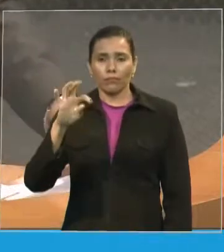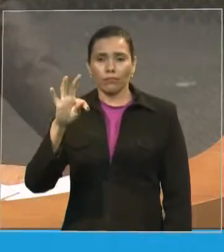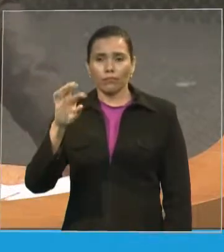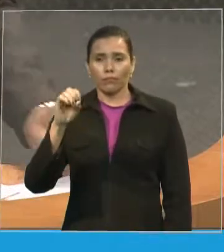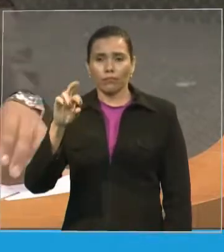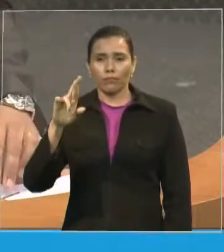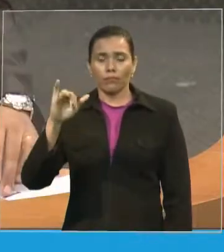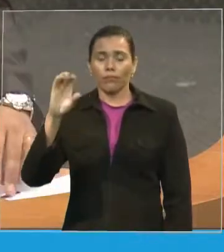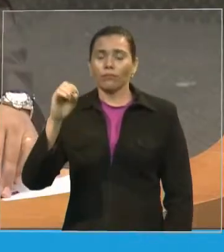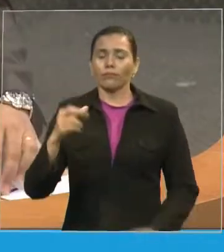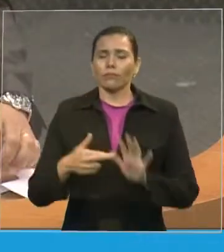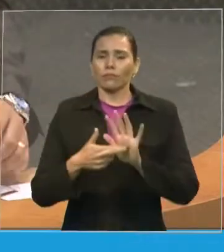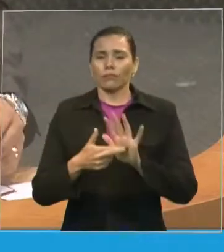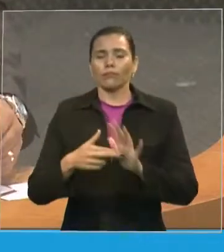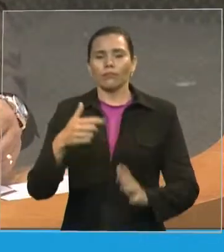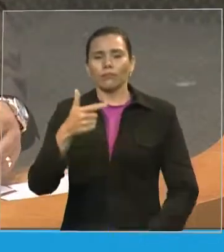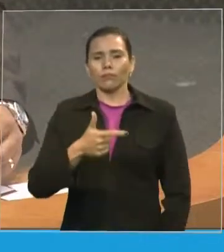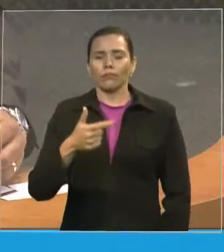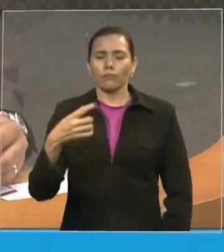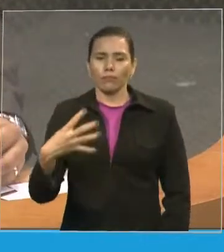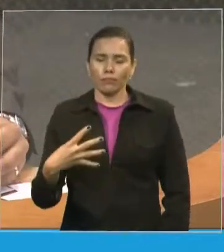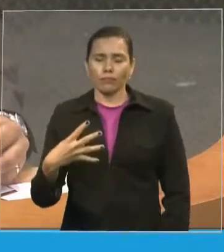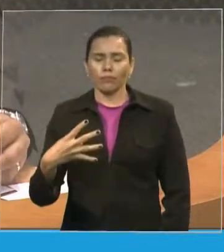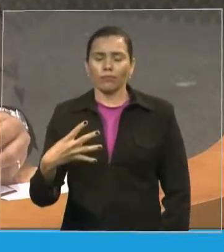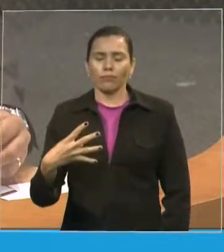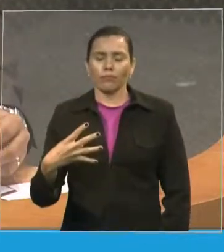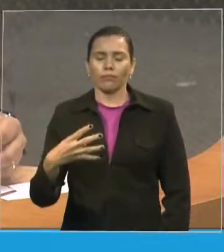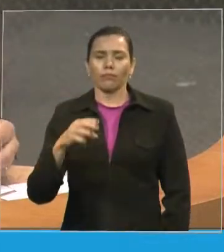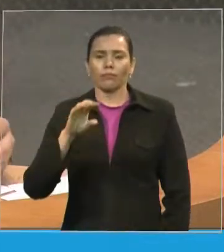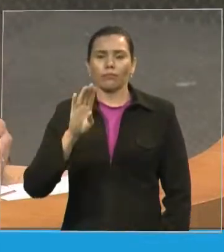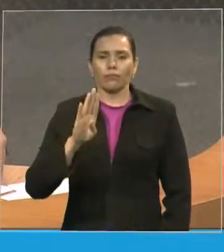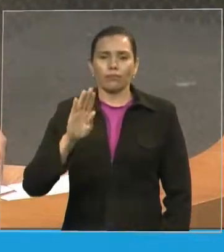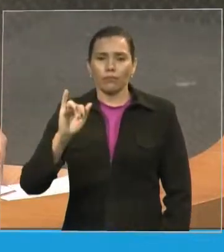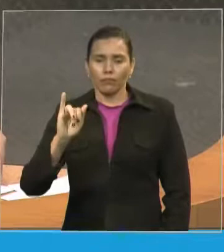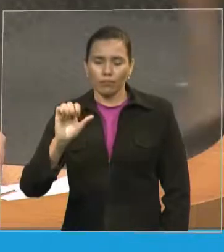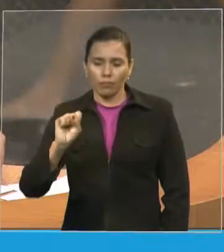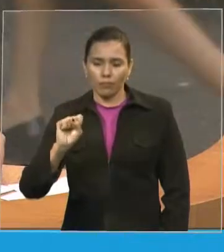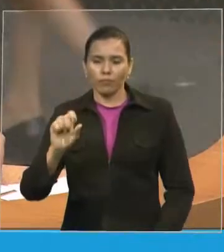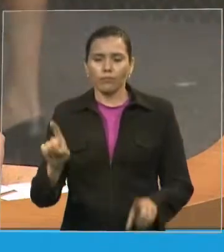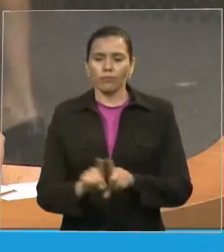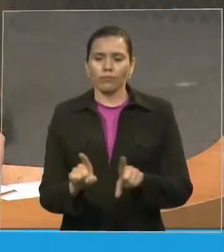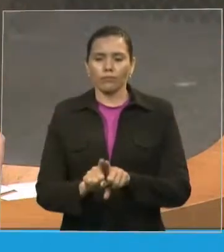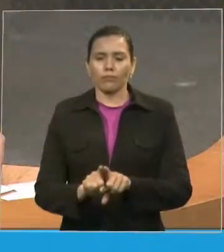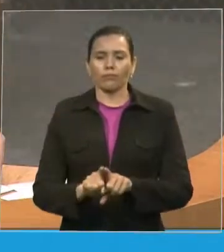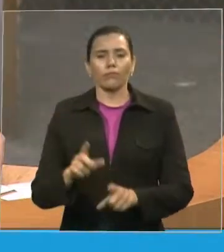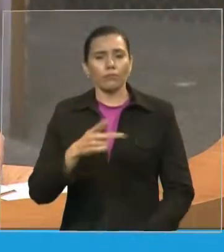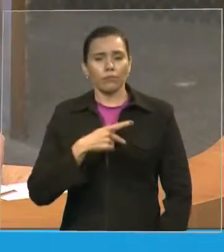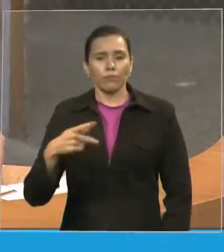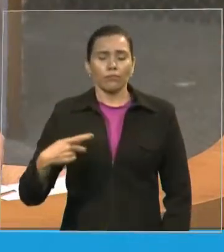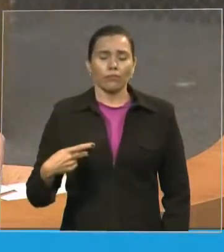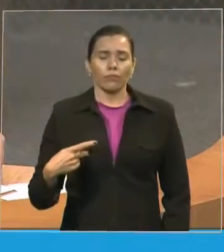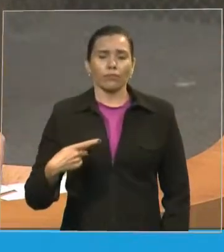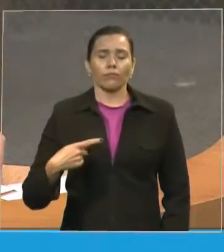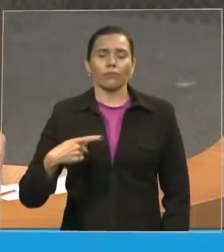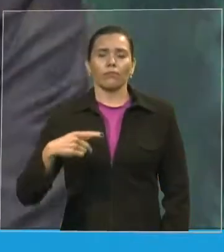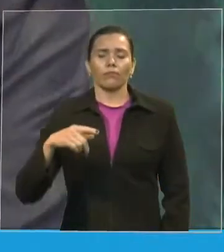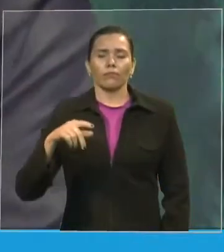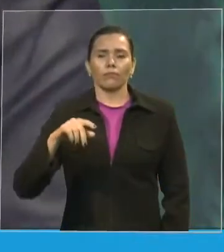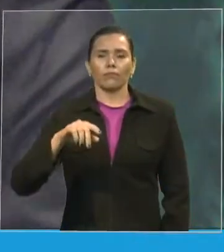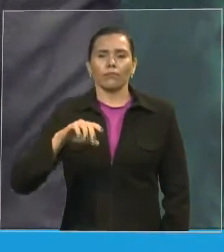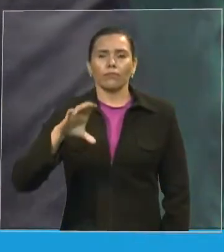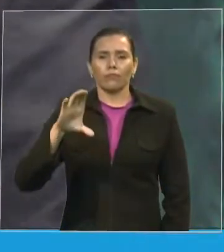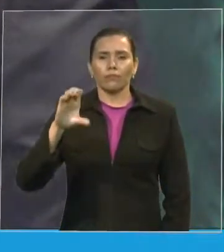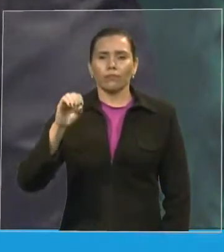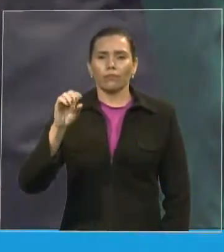Batalhão. Pastor José Guimarães Coutinho, companheiro, cumprimentando o senhor,